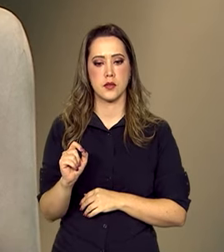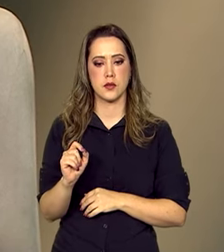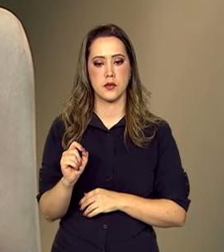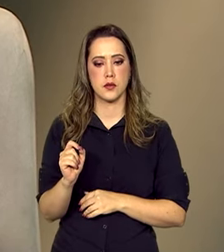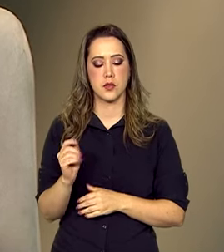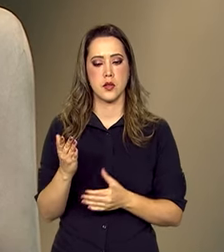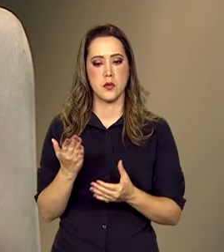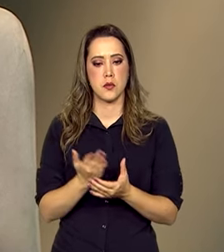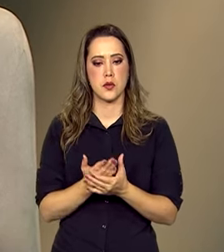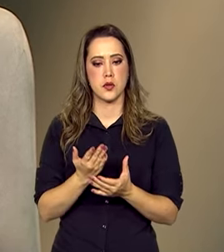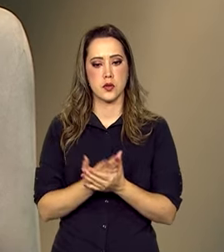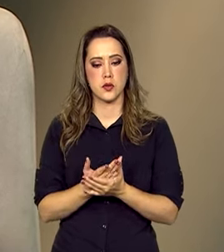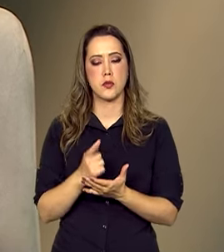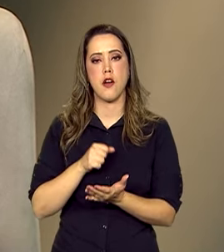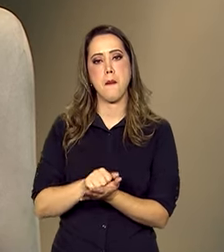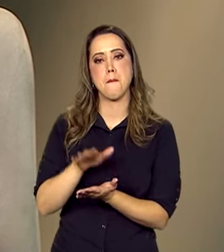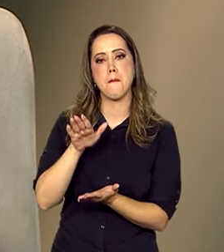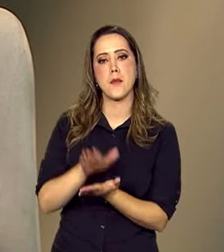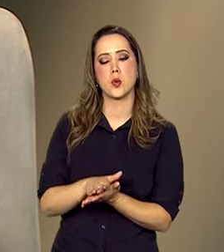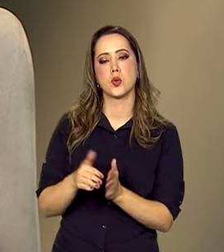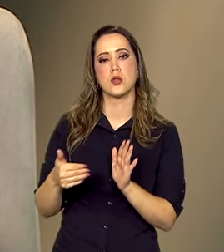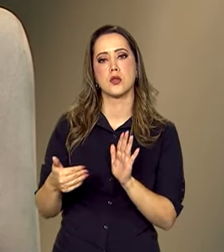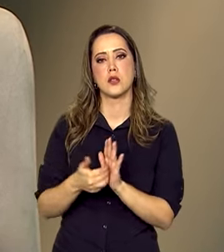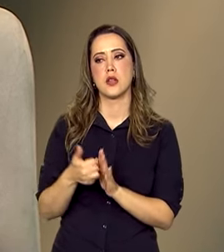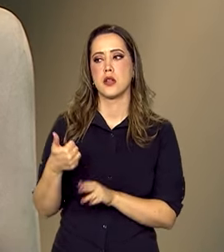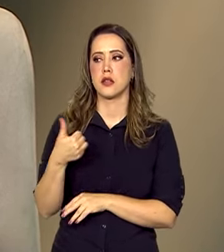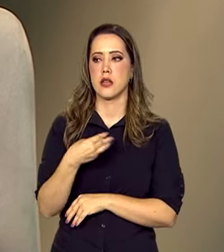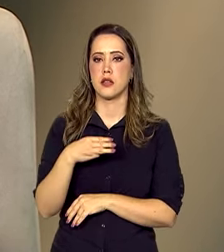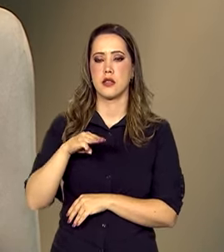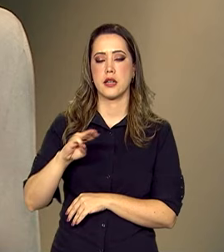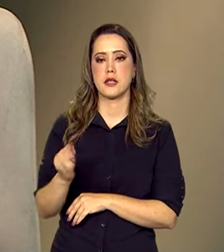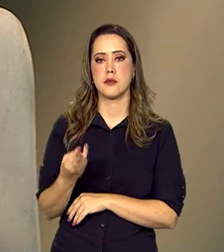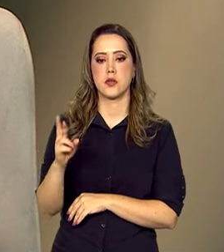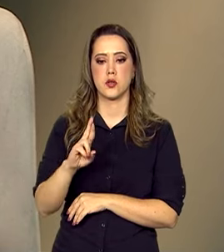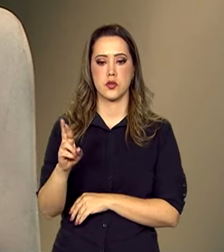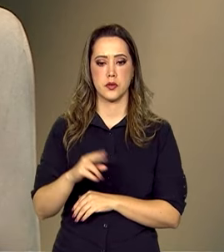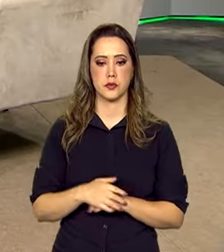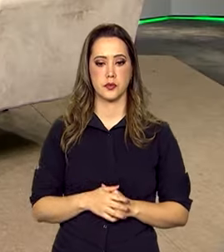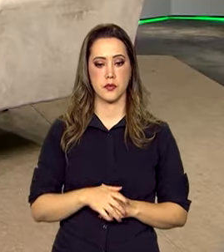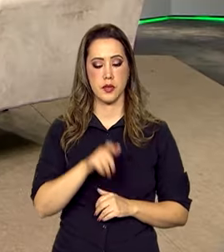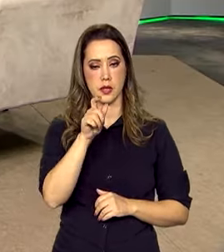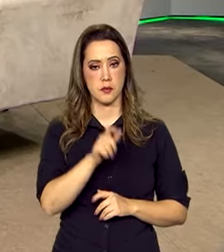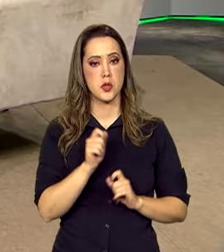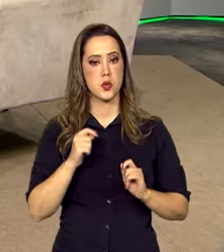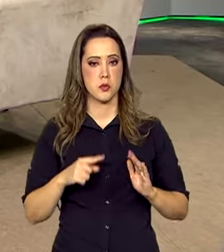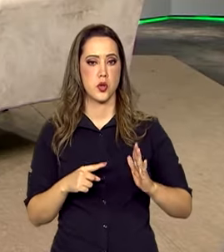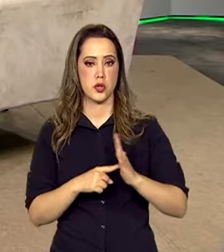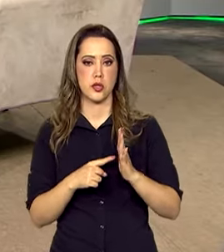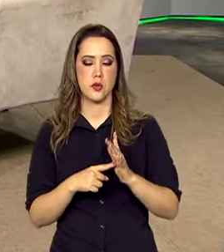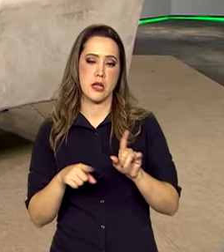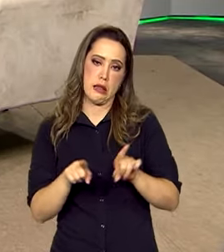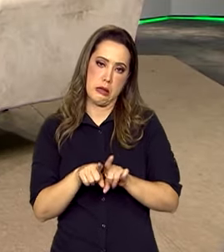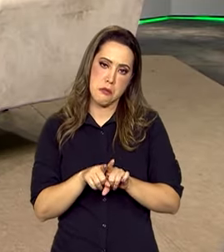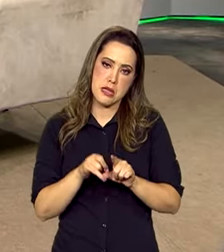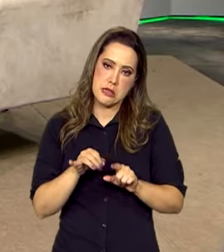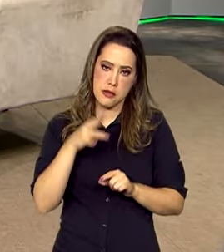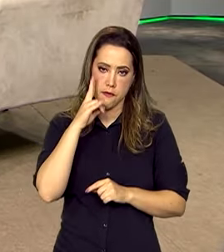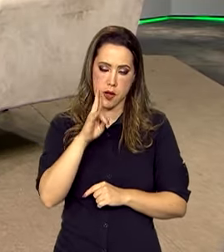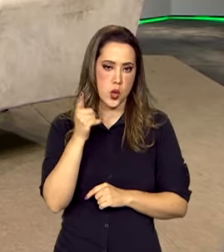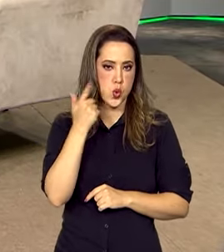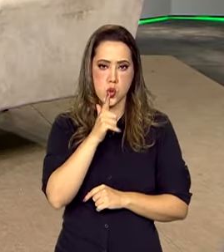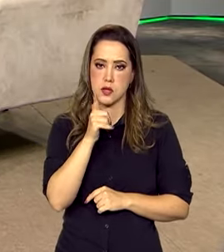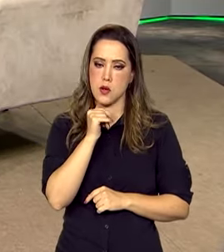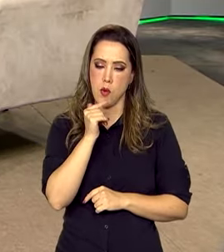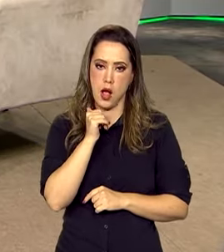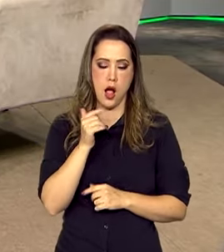esse processo pode resultar em multa de até 13 milhões de reais. E o consumidor pode denunciar também, caso ele veja que o acesso à água